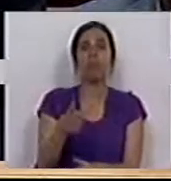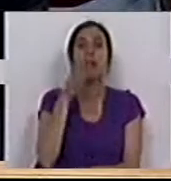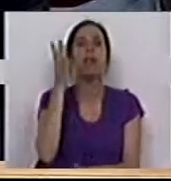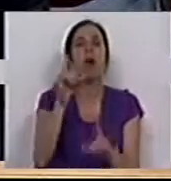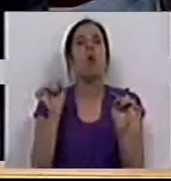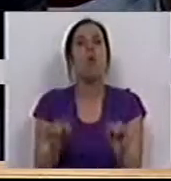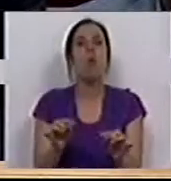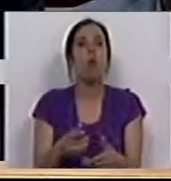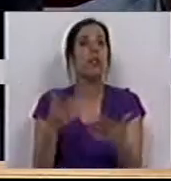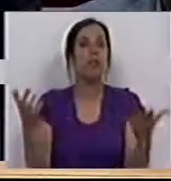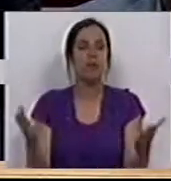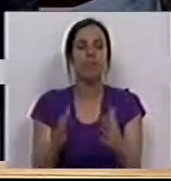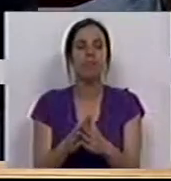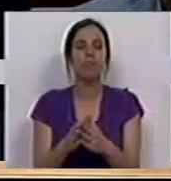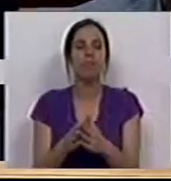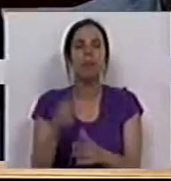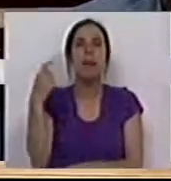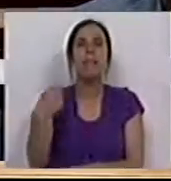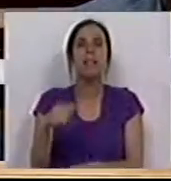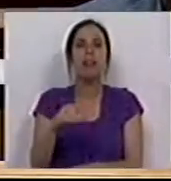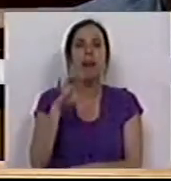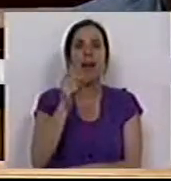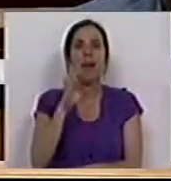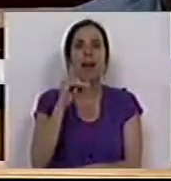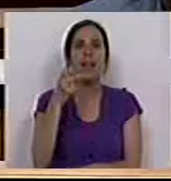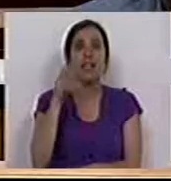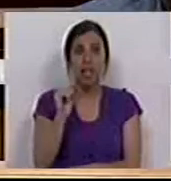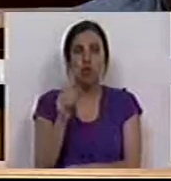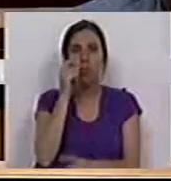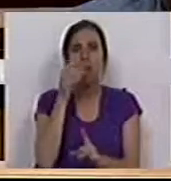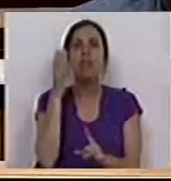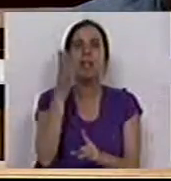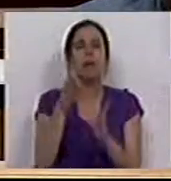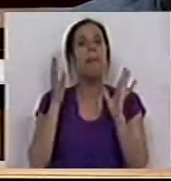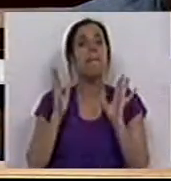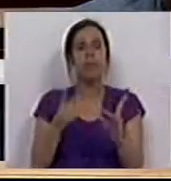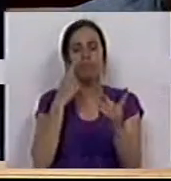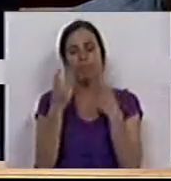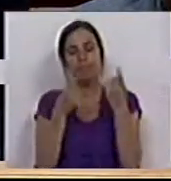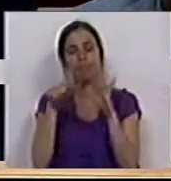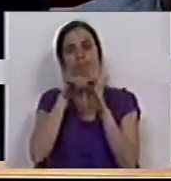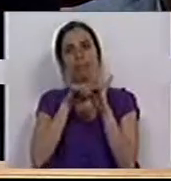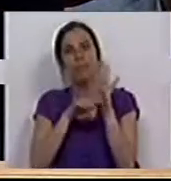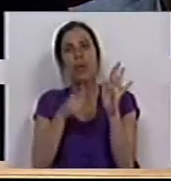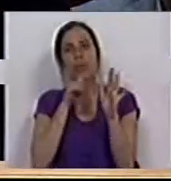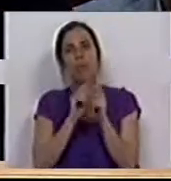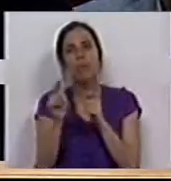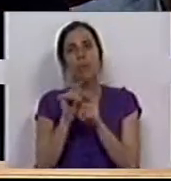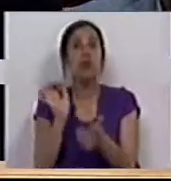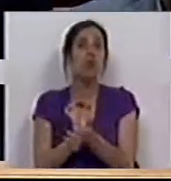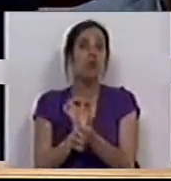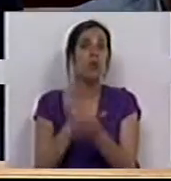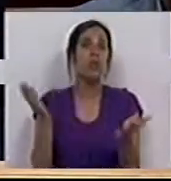Dizia hoje o Presidente da Caritas, Eugênio Fonseca, que era preciso rever os critérios das prestações